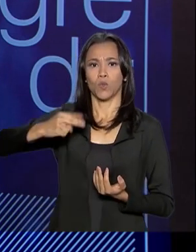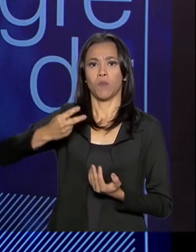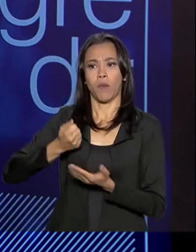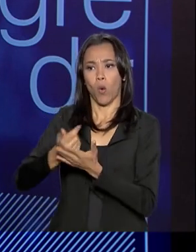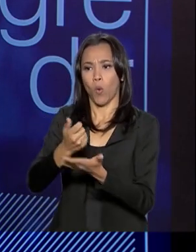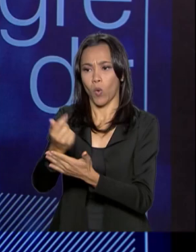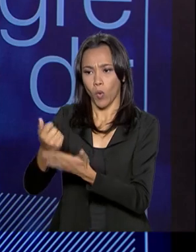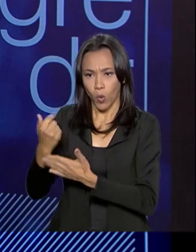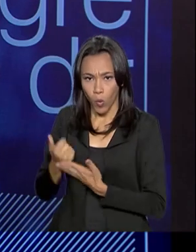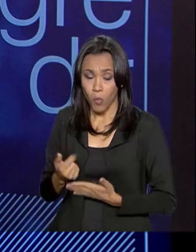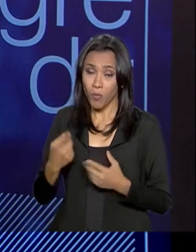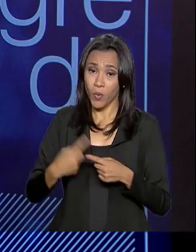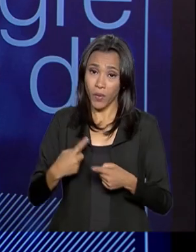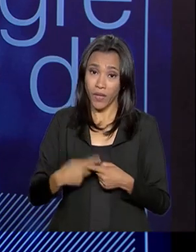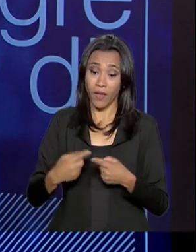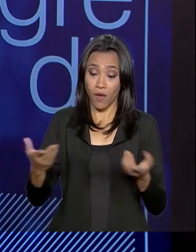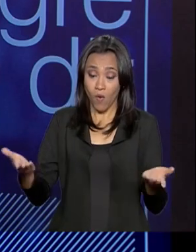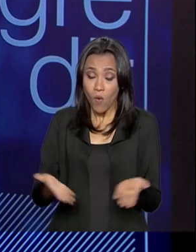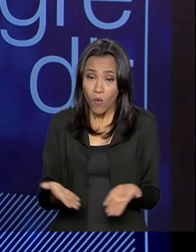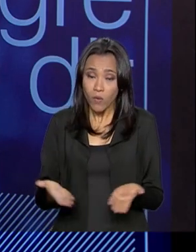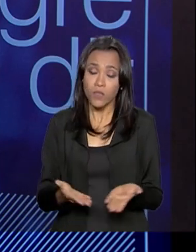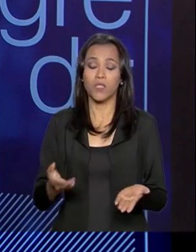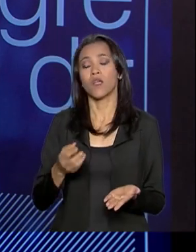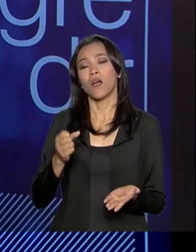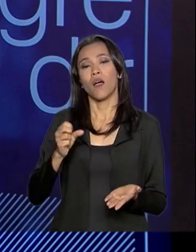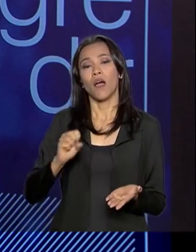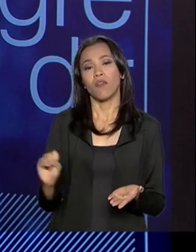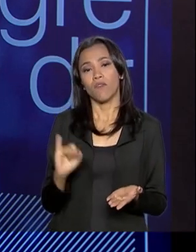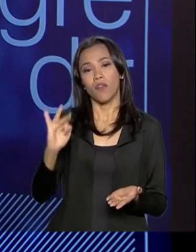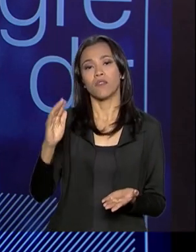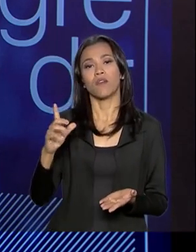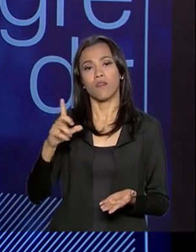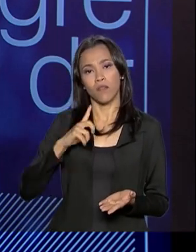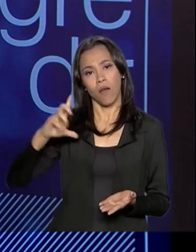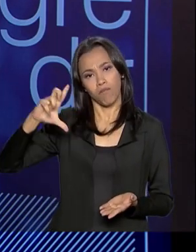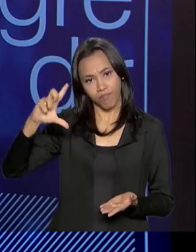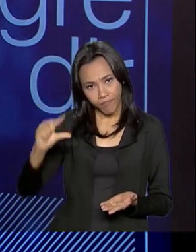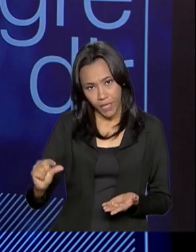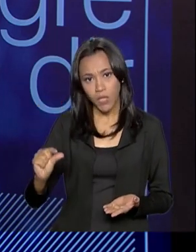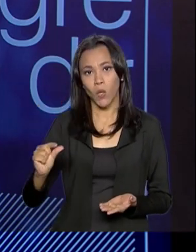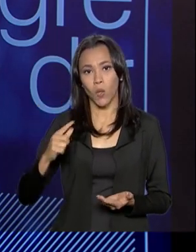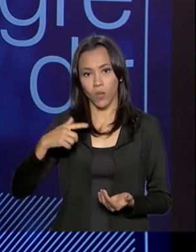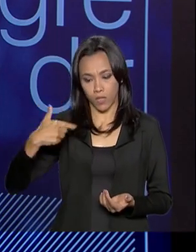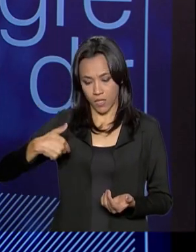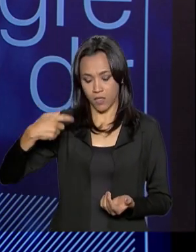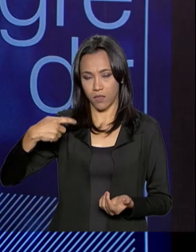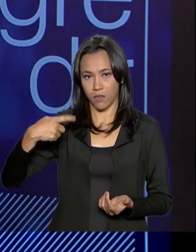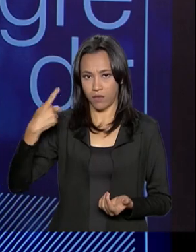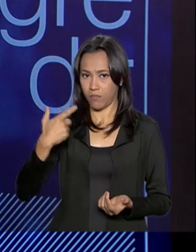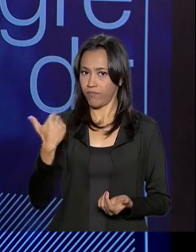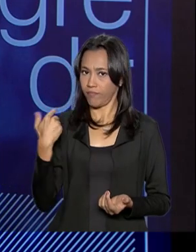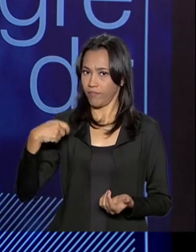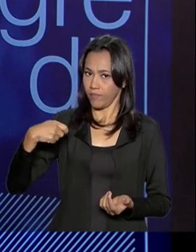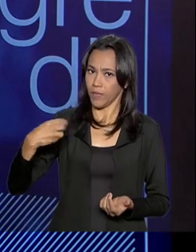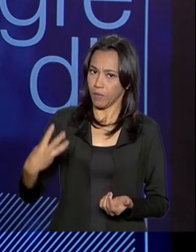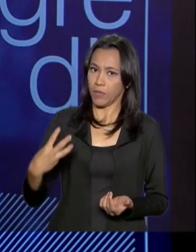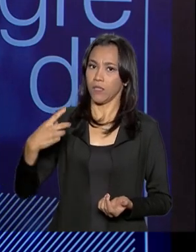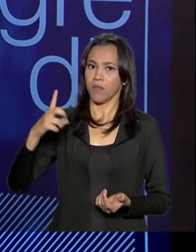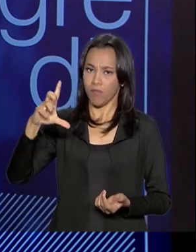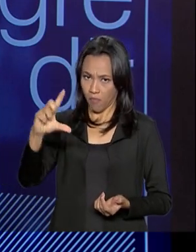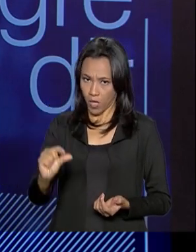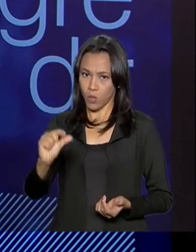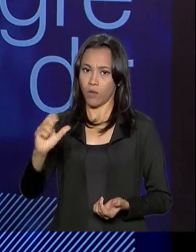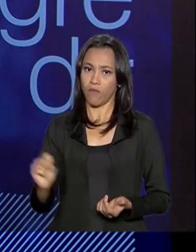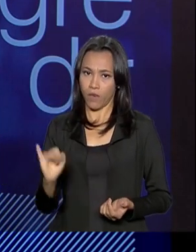inflação está baixa nos últimos três, dois anos, no terceiro agora vai ficar baixa. Então